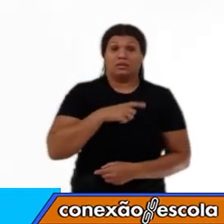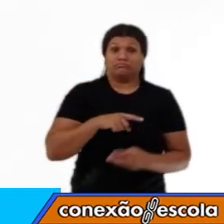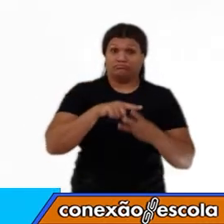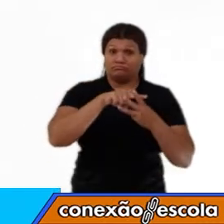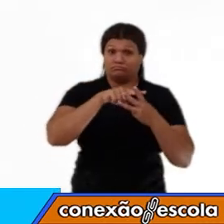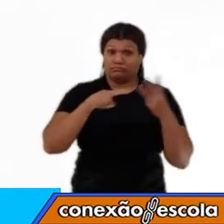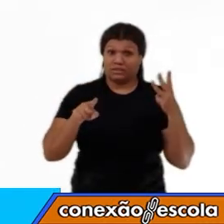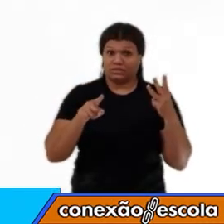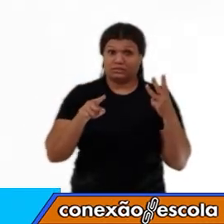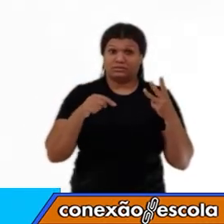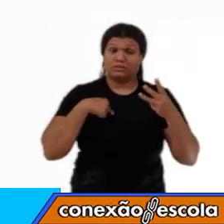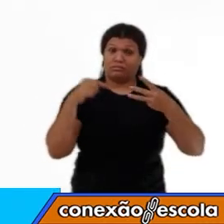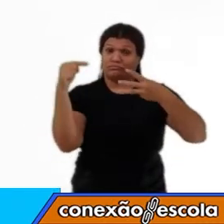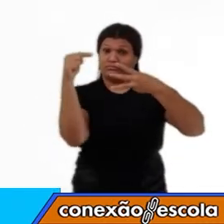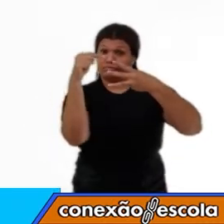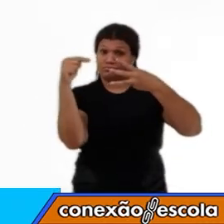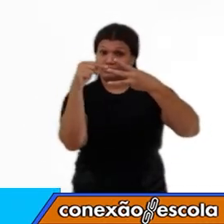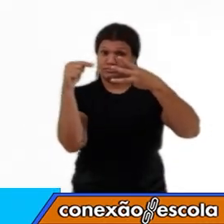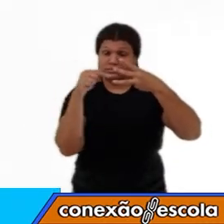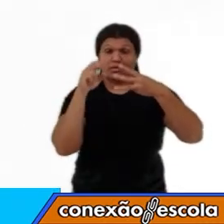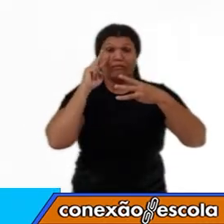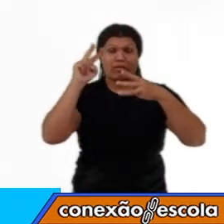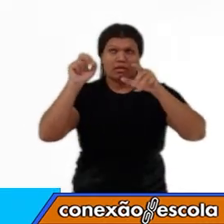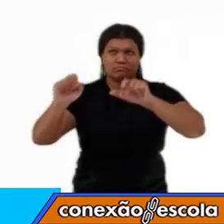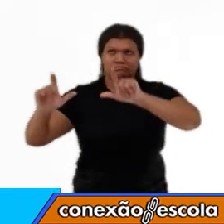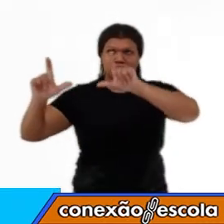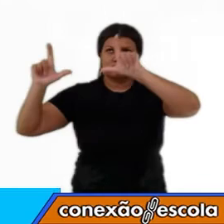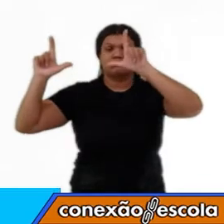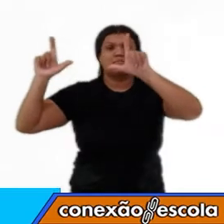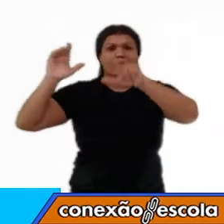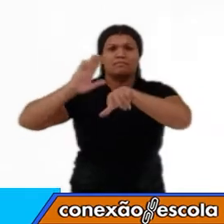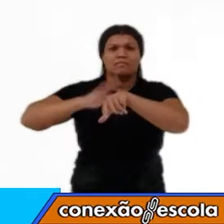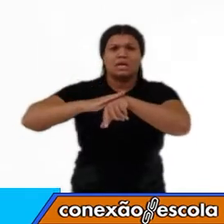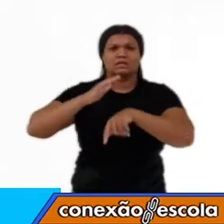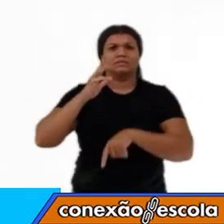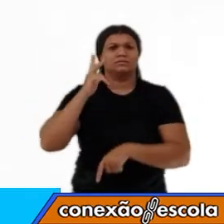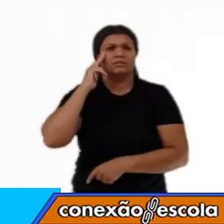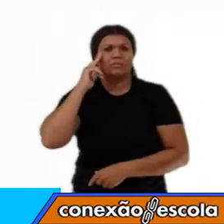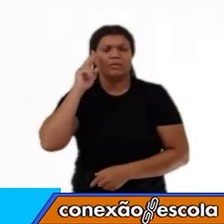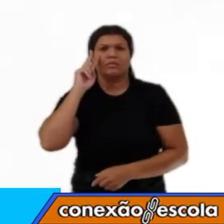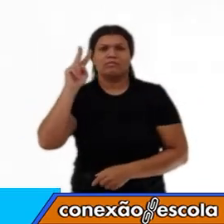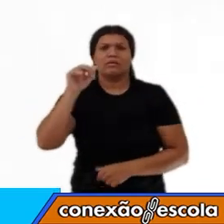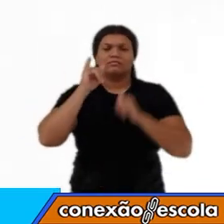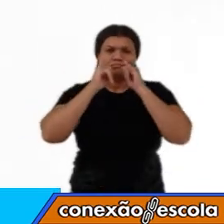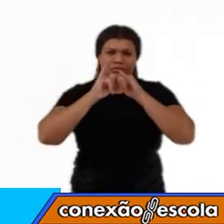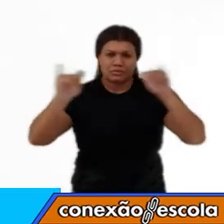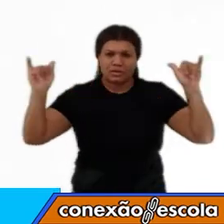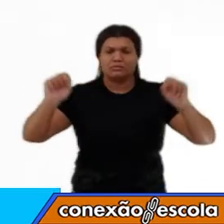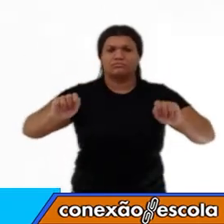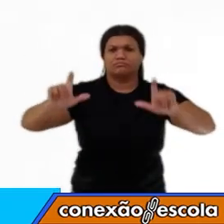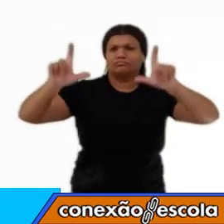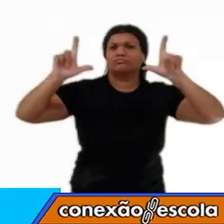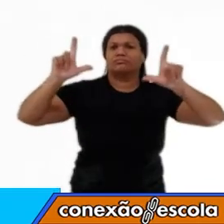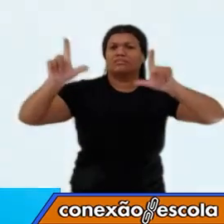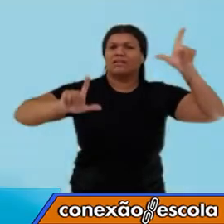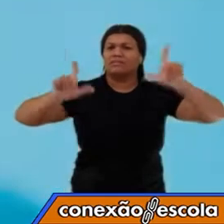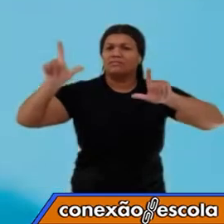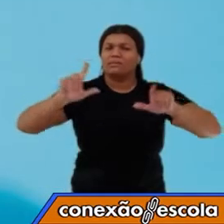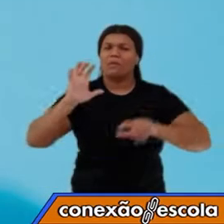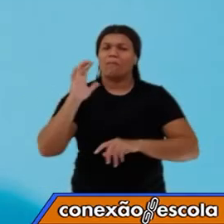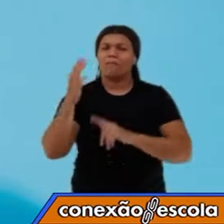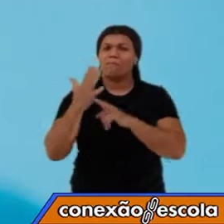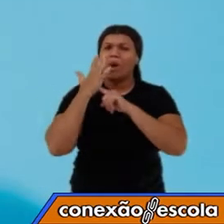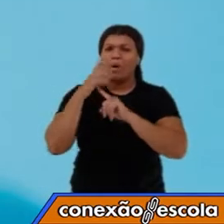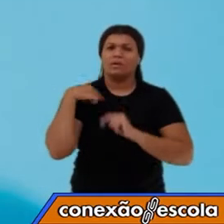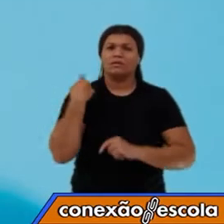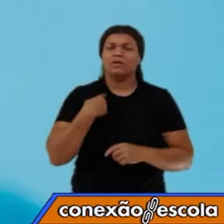Celsius, que é o mais comum quando nós visualizamos a previsão do tempo em um telejornal, né? O jornalista, a jornalista elucida essa